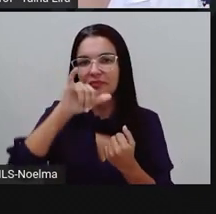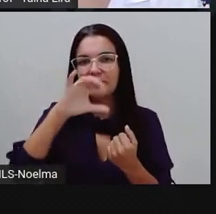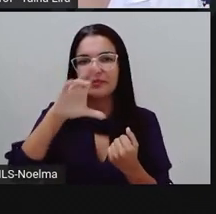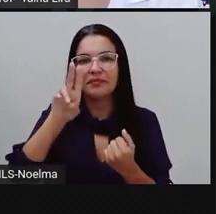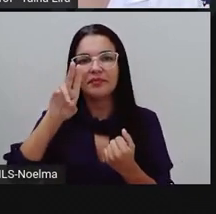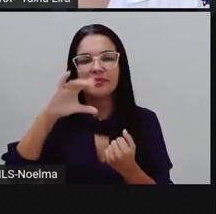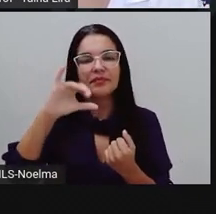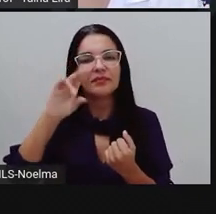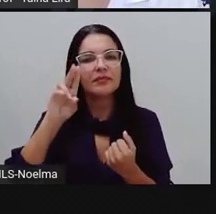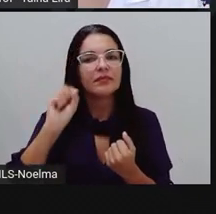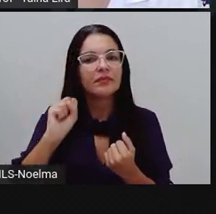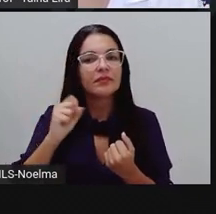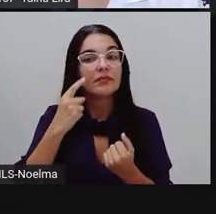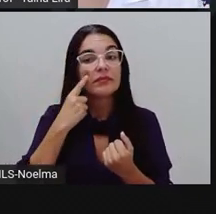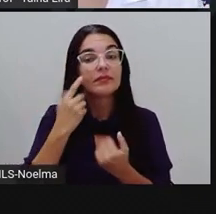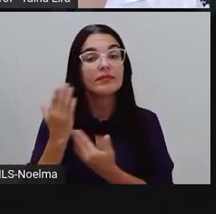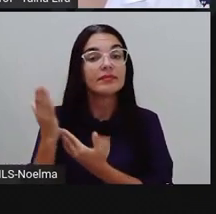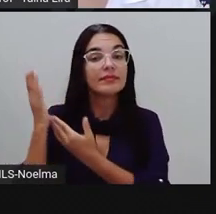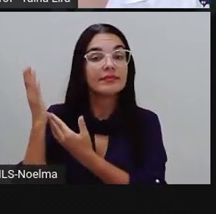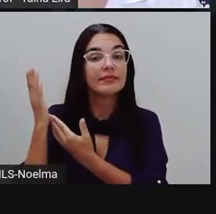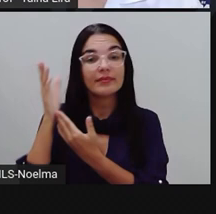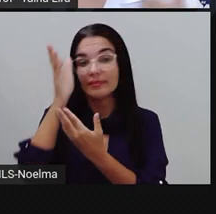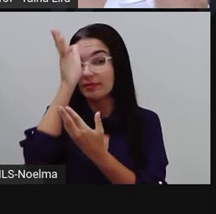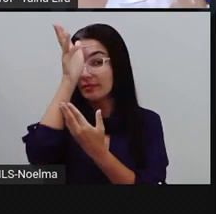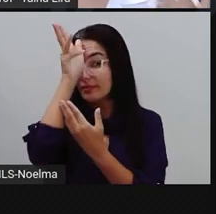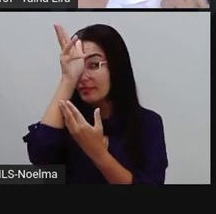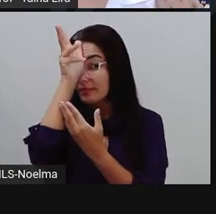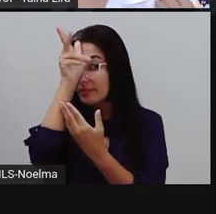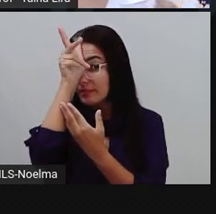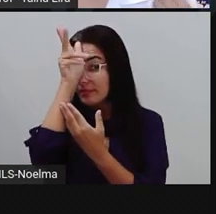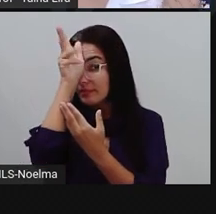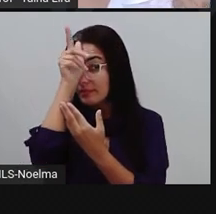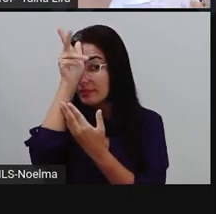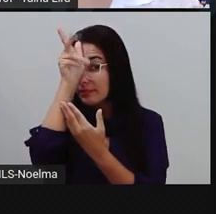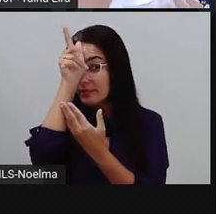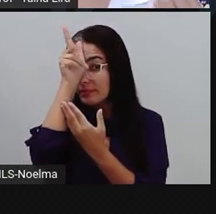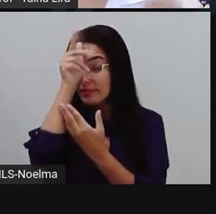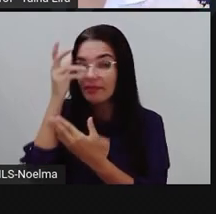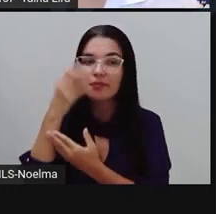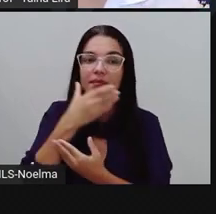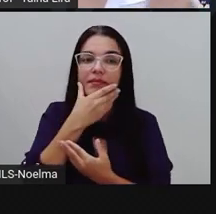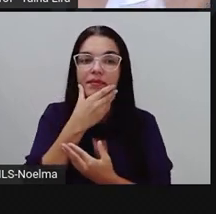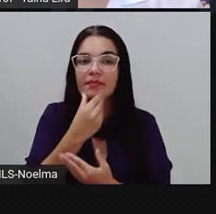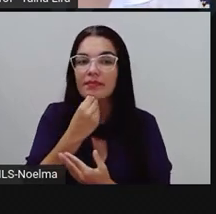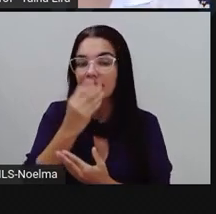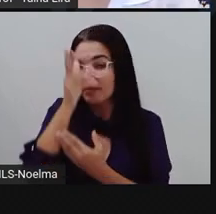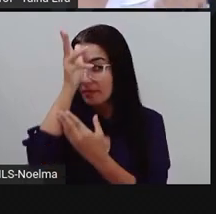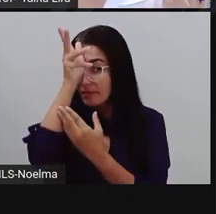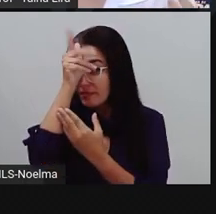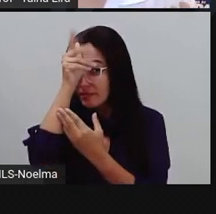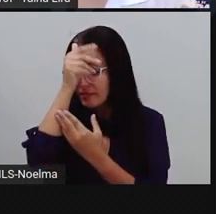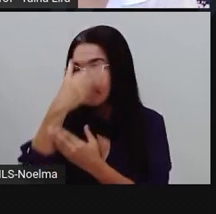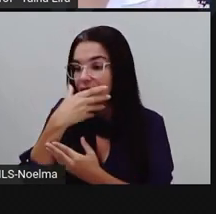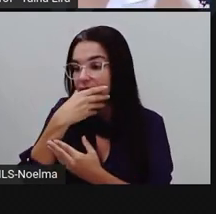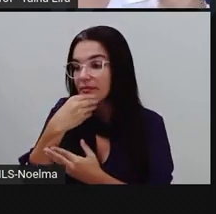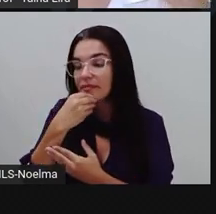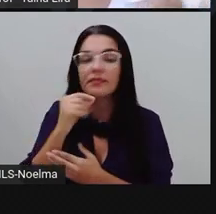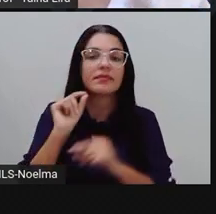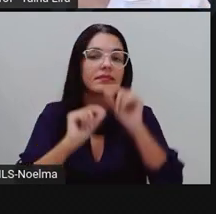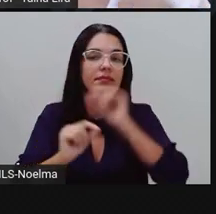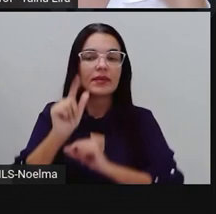galo, olha lá, como é que eu separo as sílabas, galo, galo.